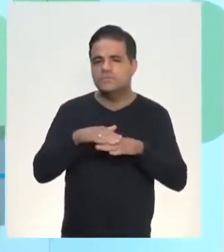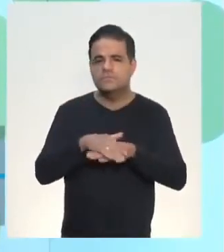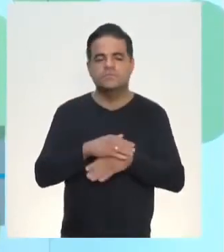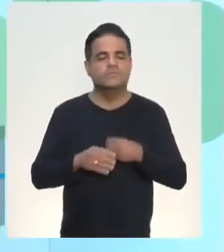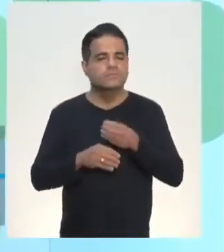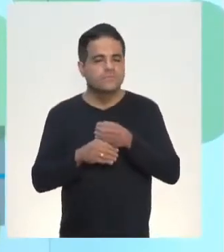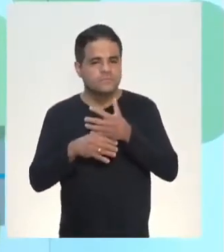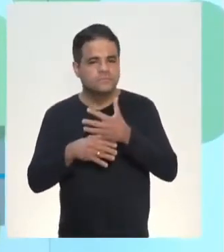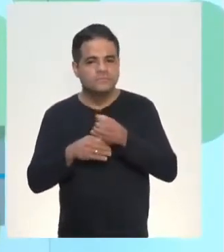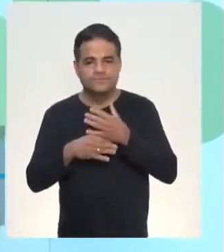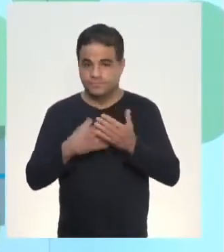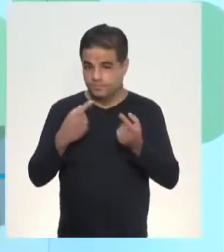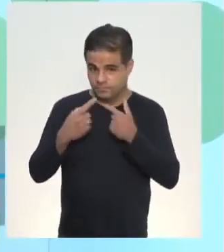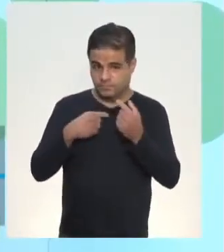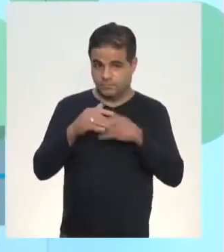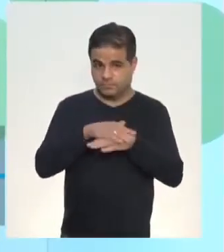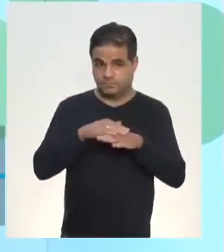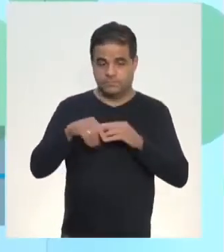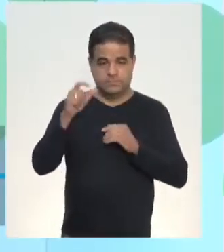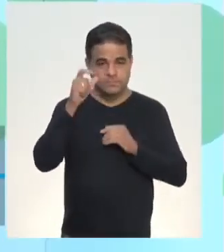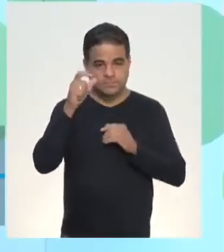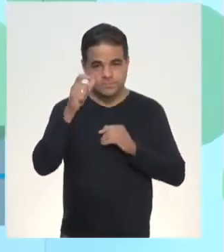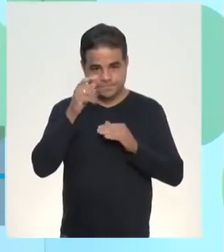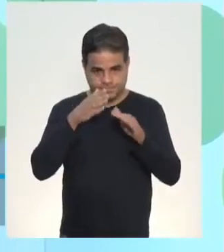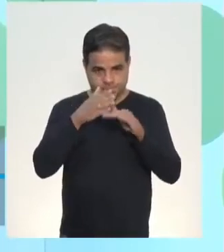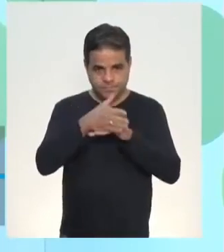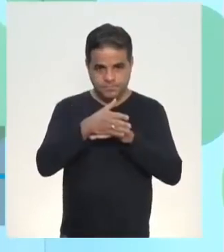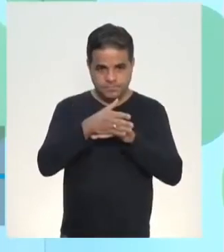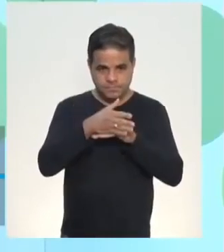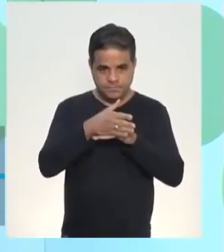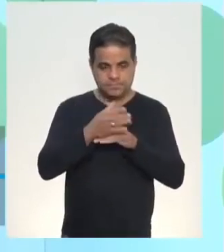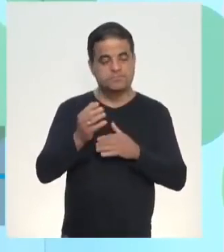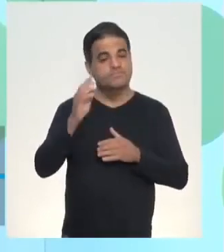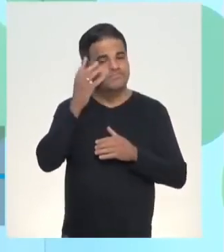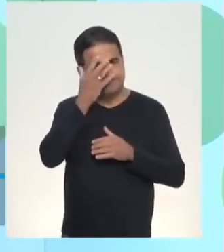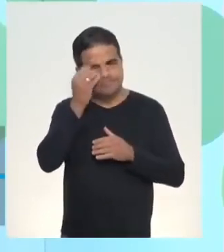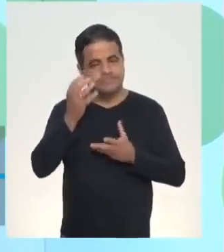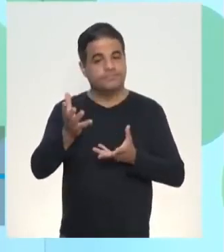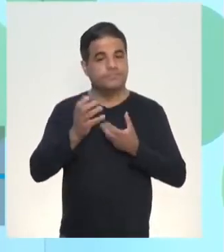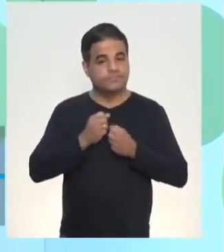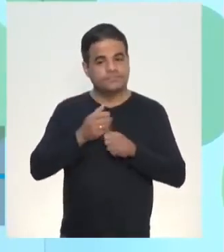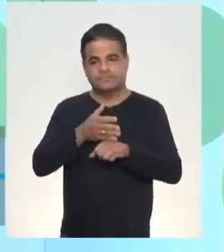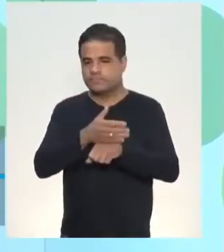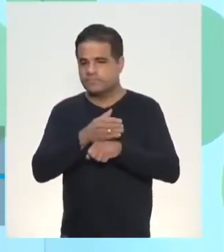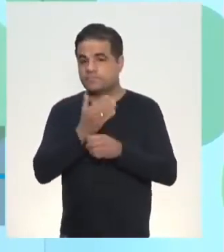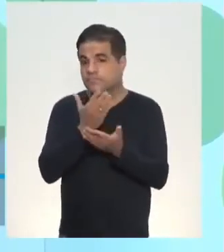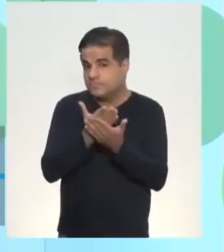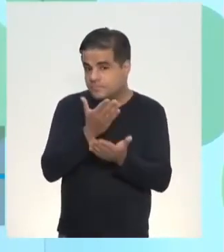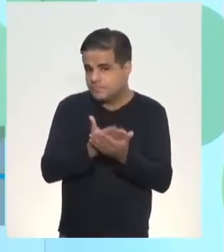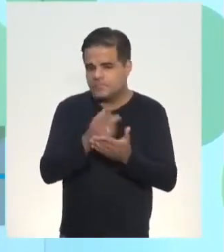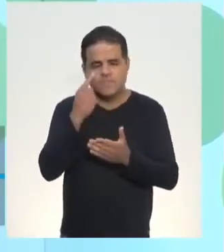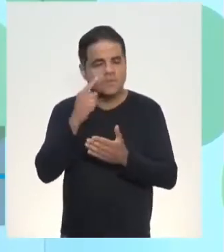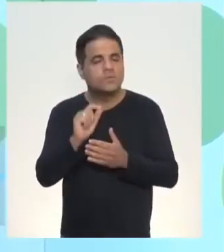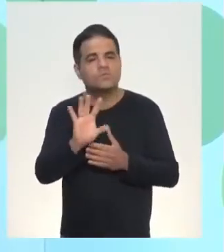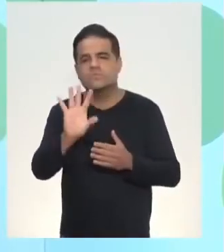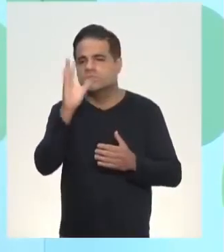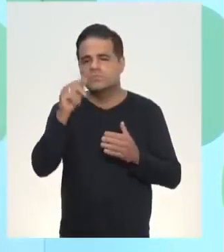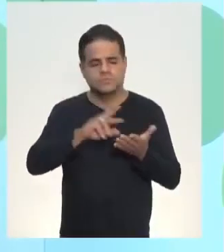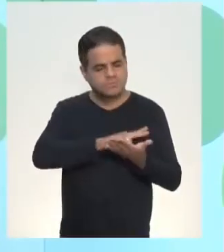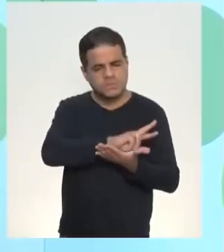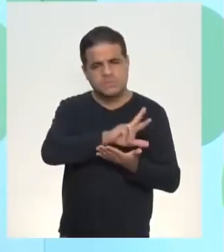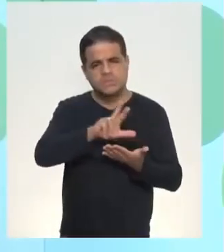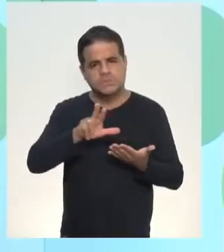observar as participações e não se esqueça de receber já os adiantamentos da aula, ver o que vai acontecer por aqui. E várias